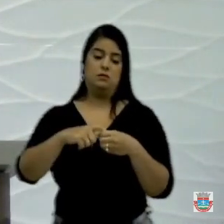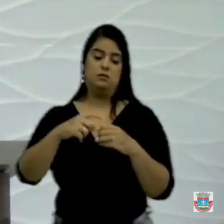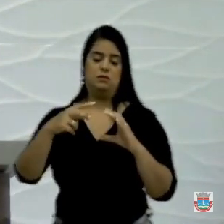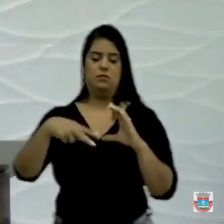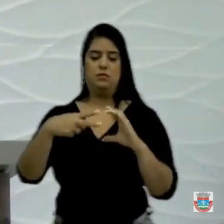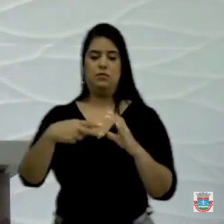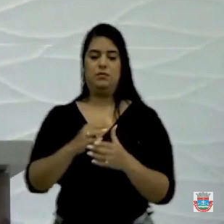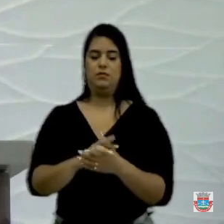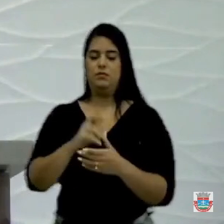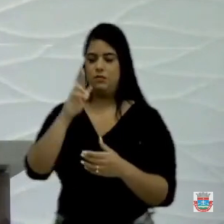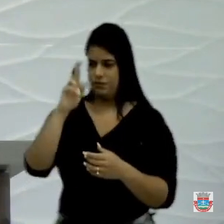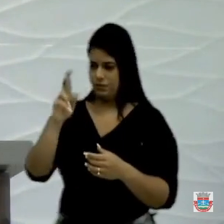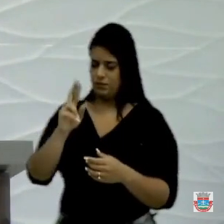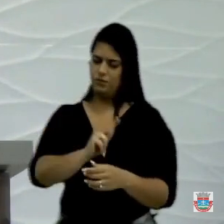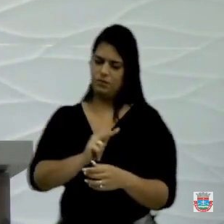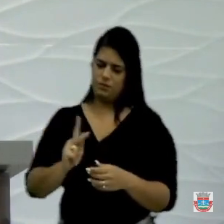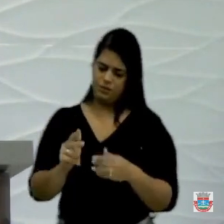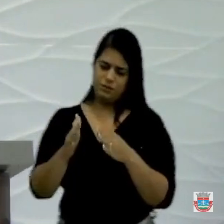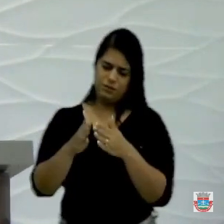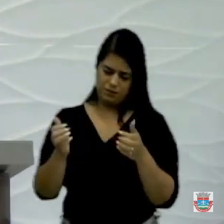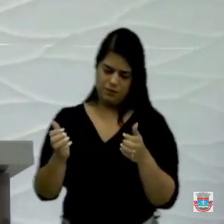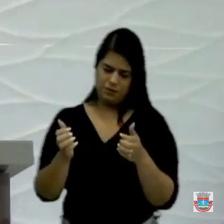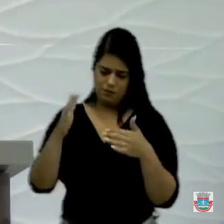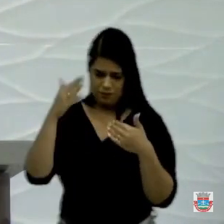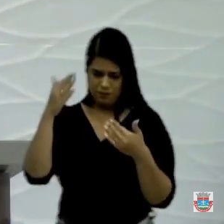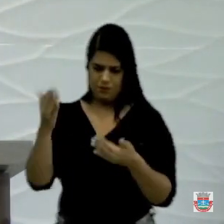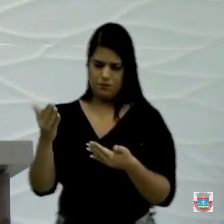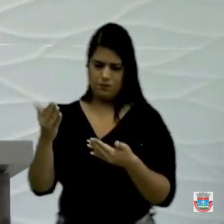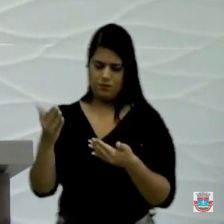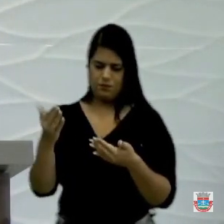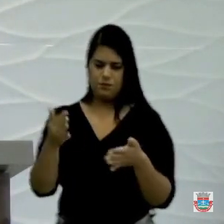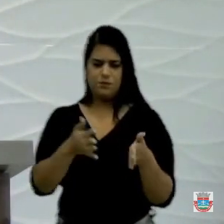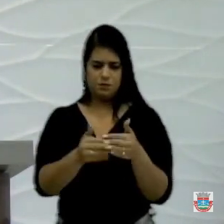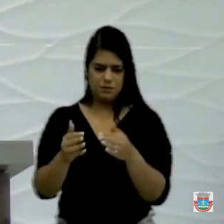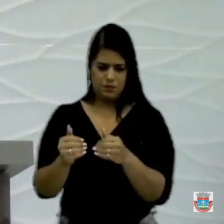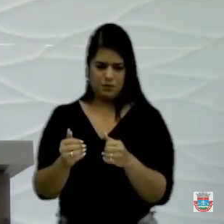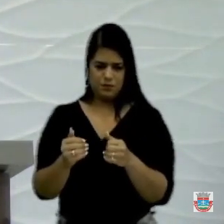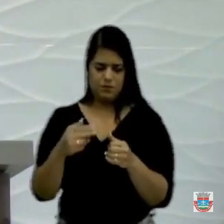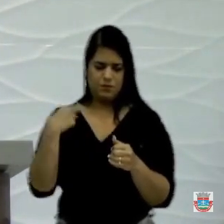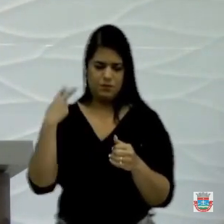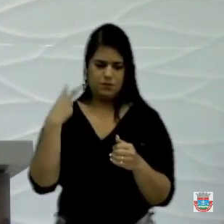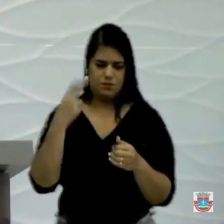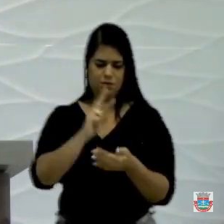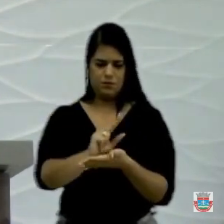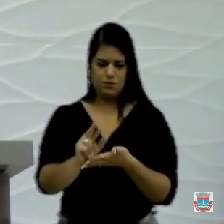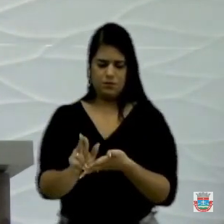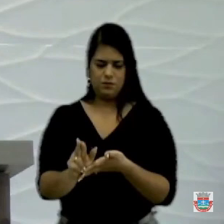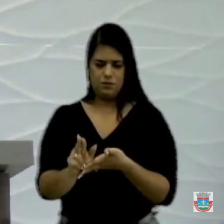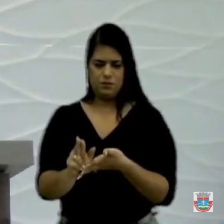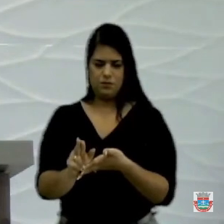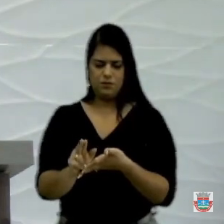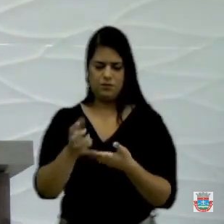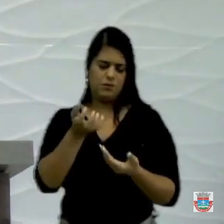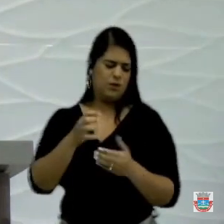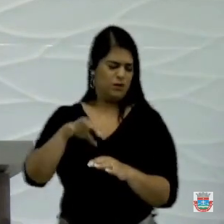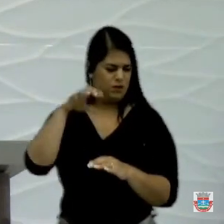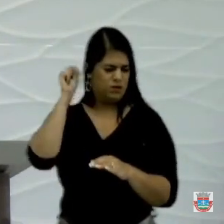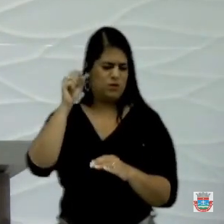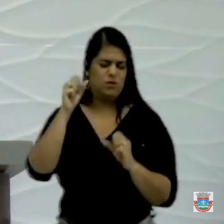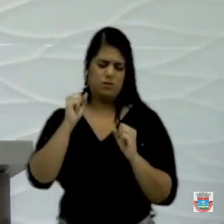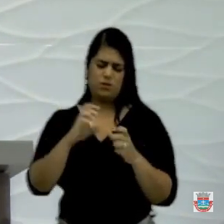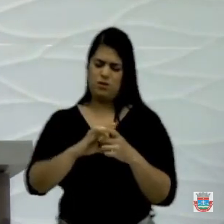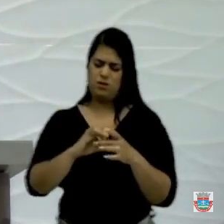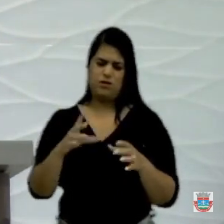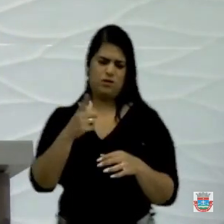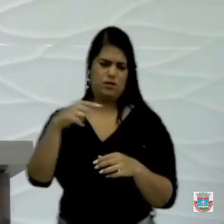Senhor presidente, eu peço a vossa excelência, que peça aos pares, que se não quiser escutar o meu discurso, pode sair, pode